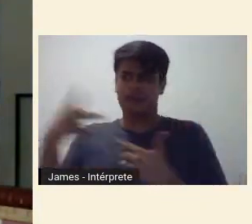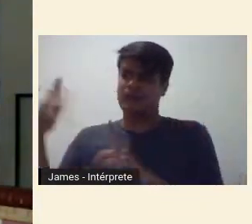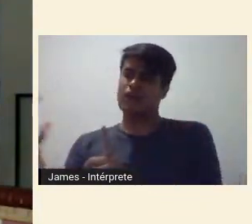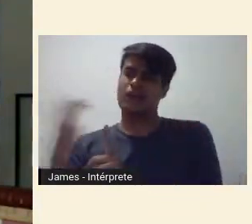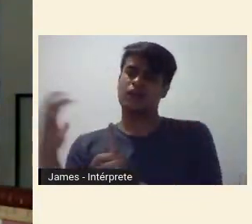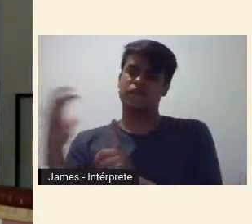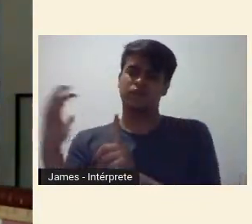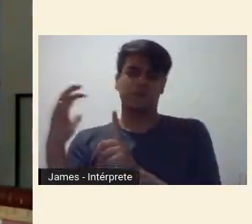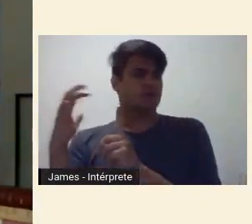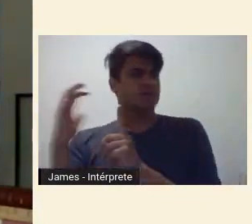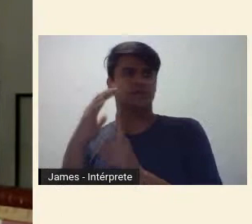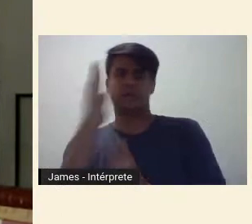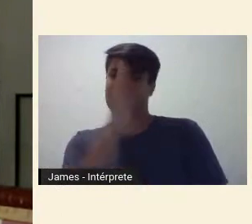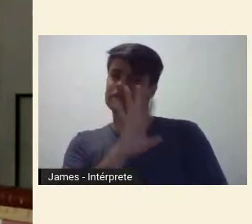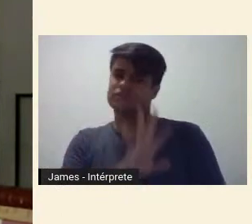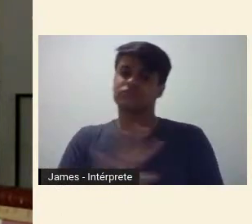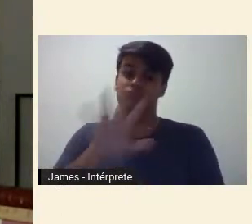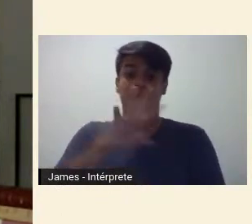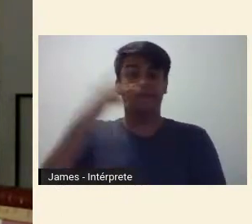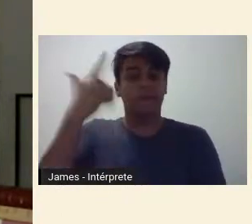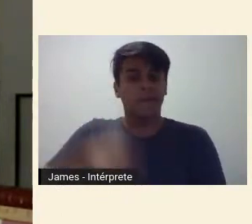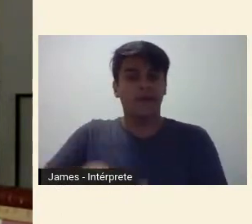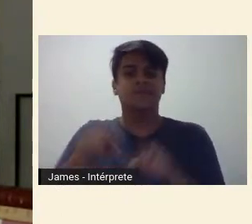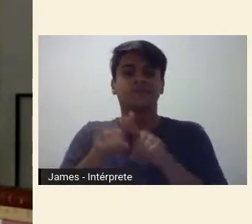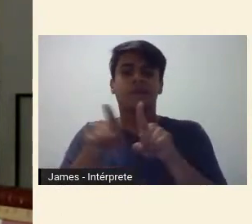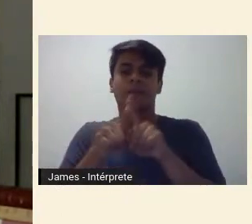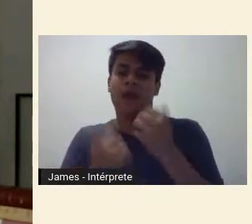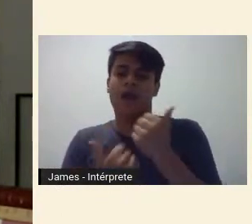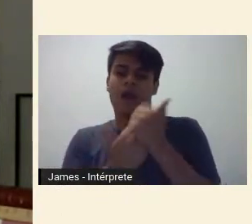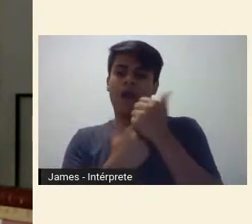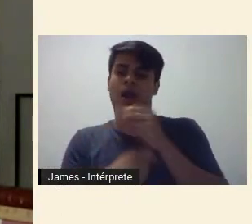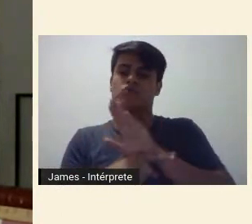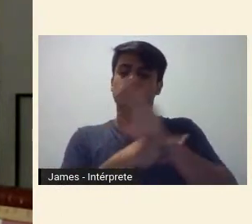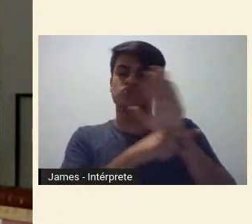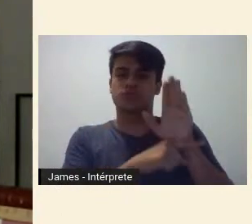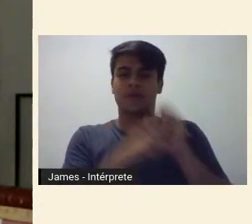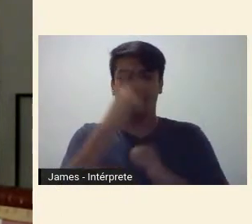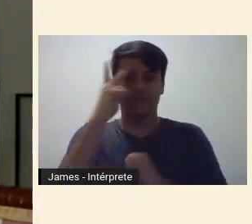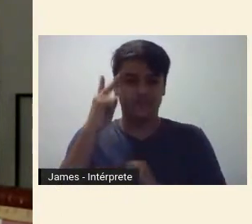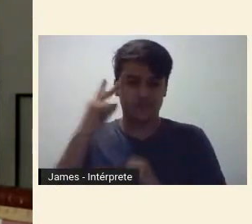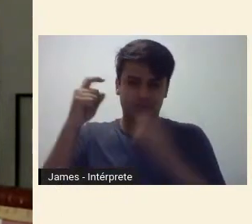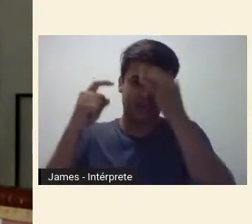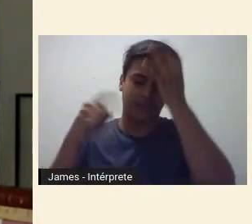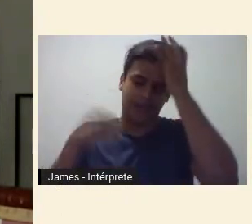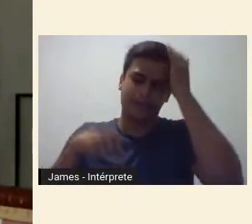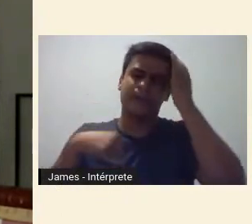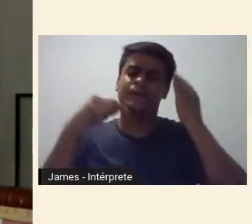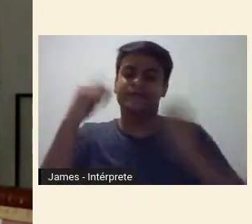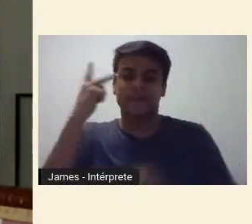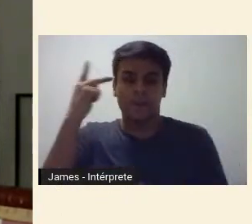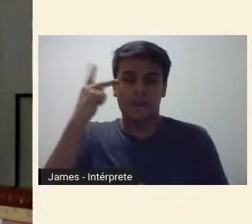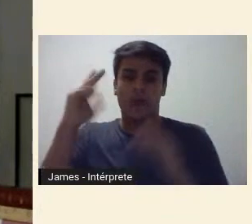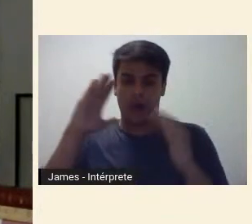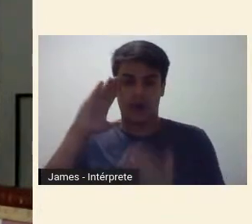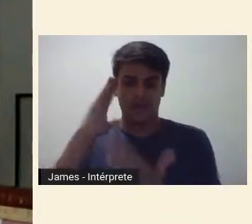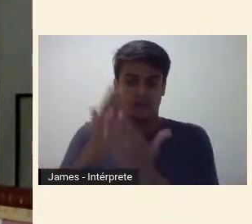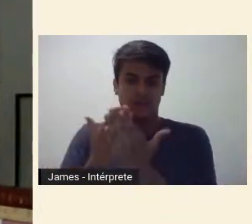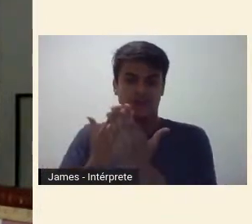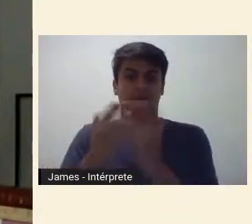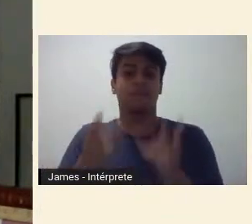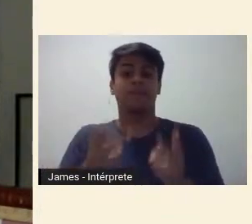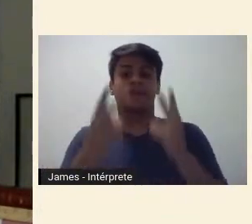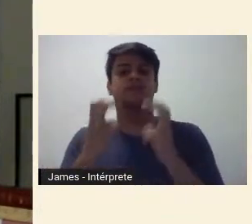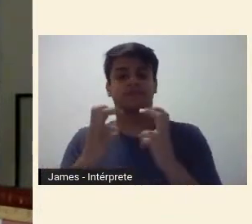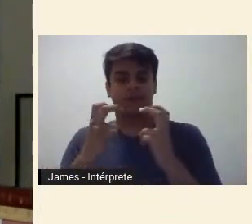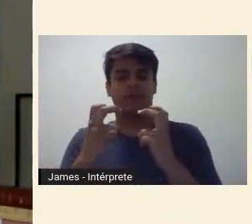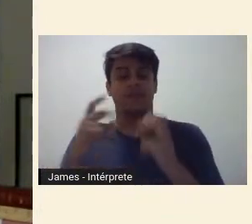para os que ainda chamados futuristas de São Paulo percebessem que a semana, na verdade, se tornava aos poucos um evento mais ligado ao